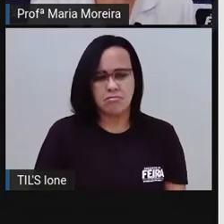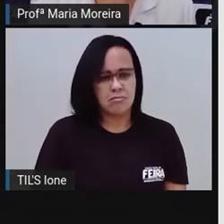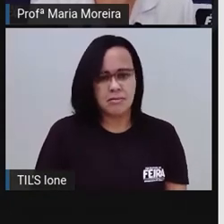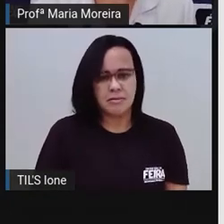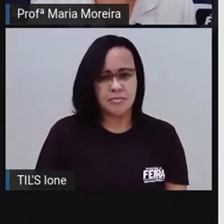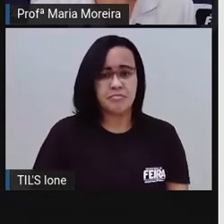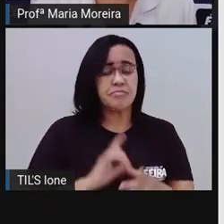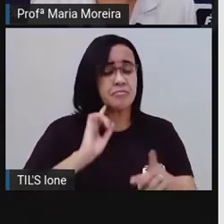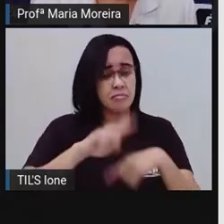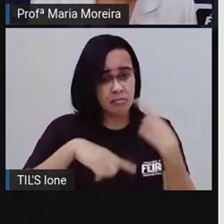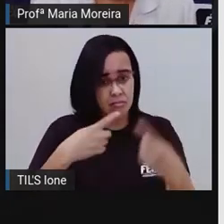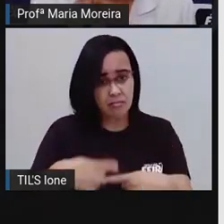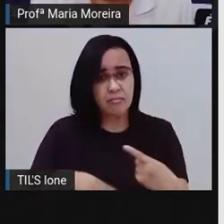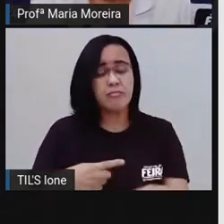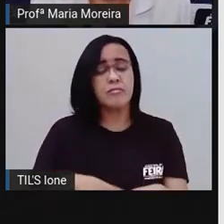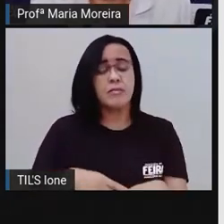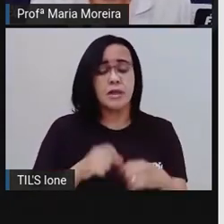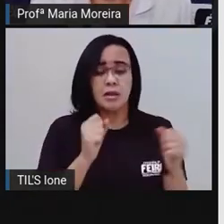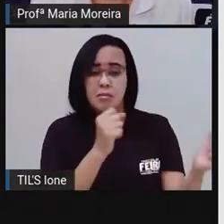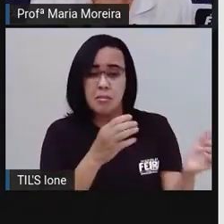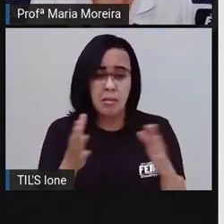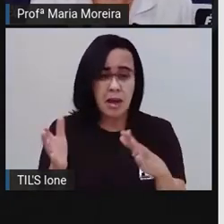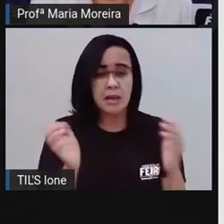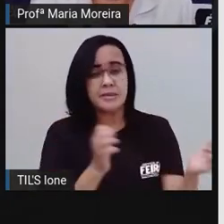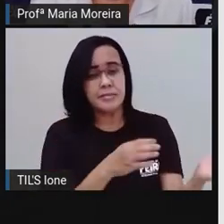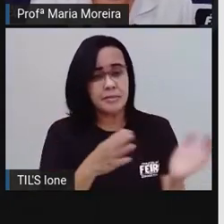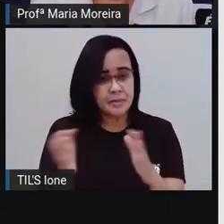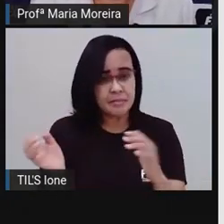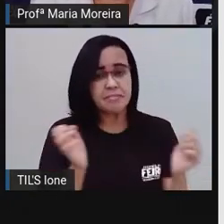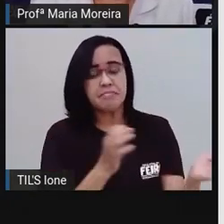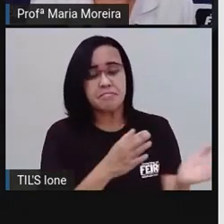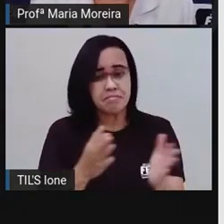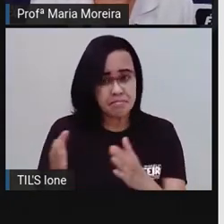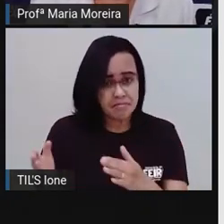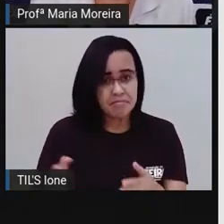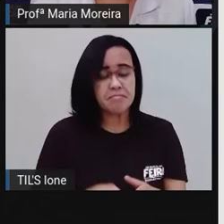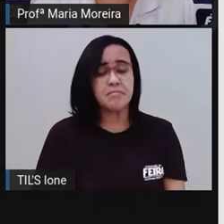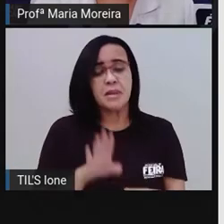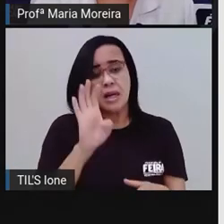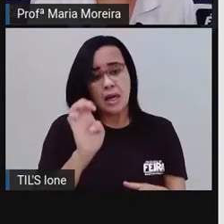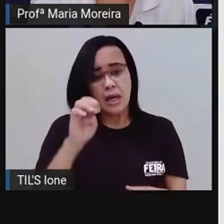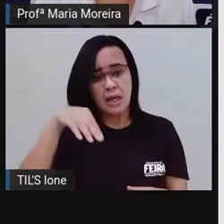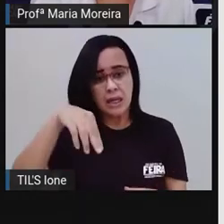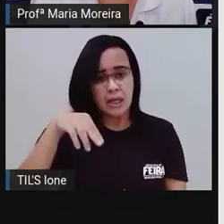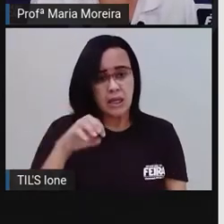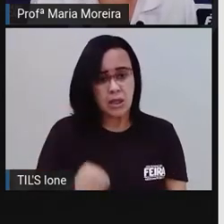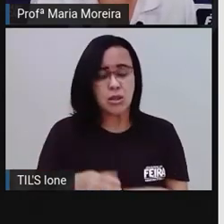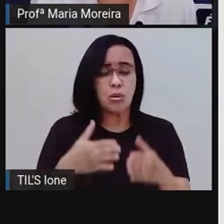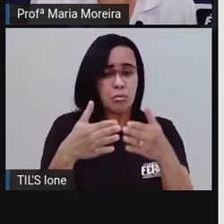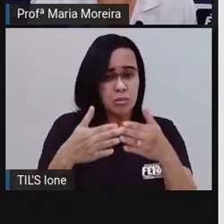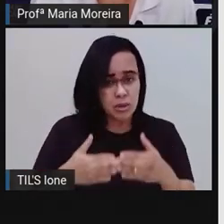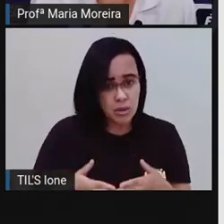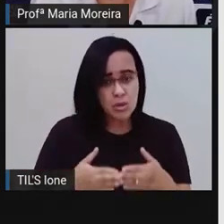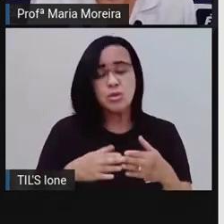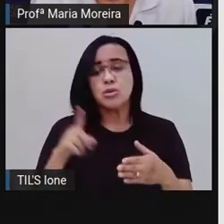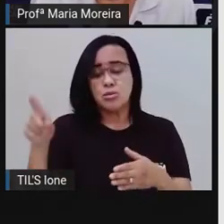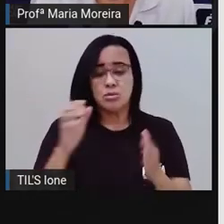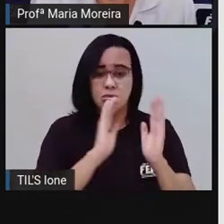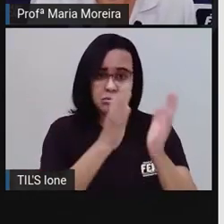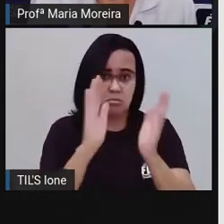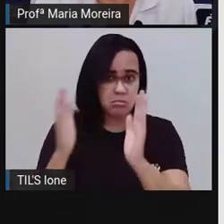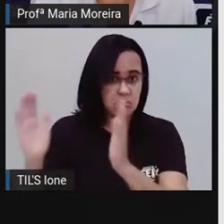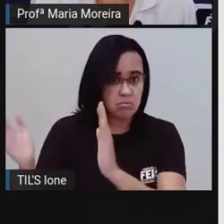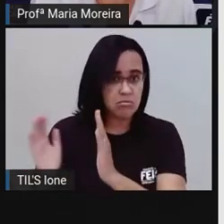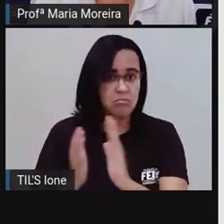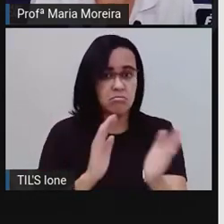Depois de uns dias de silêncio, Eno pediu para ir à biblioteca do bairro. Seu pai,